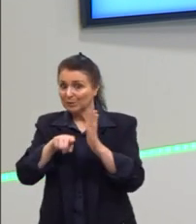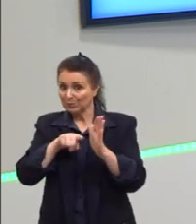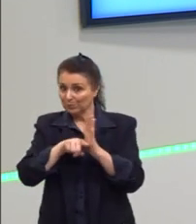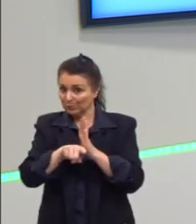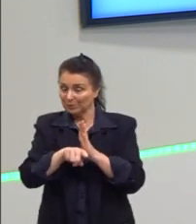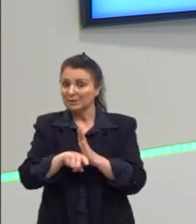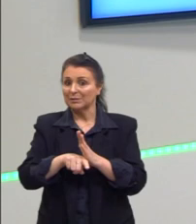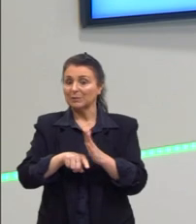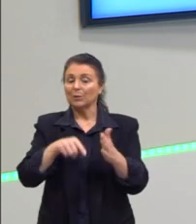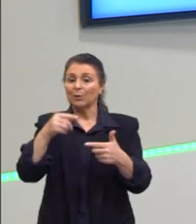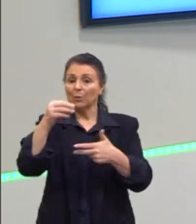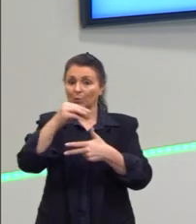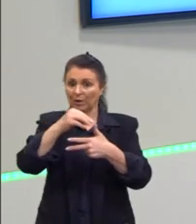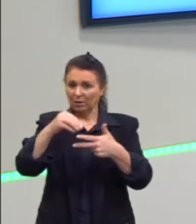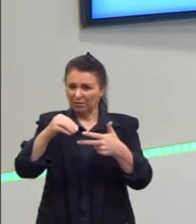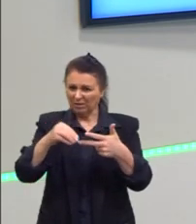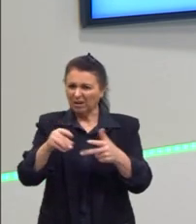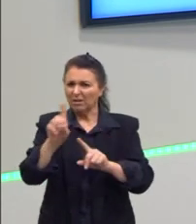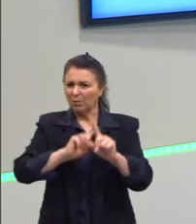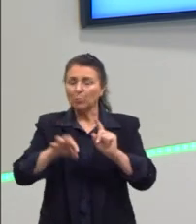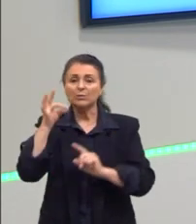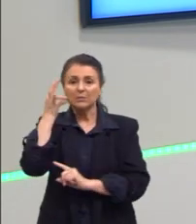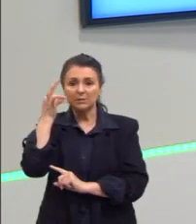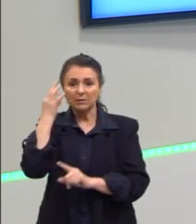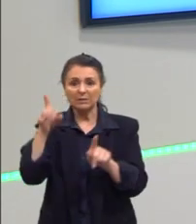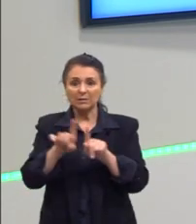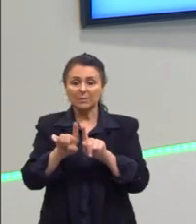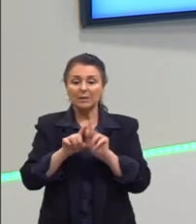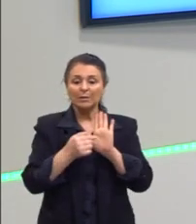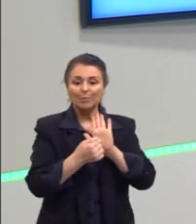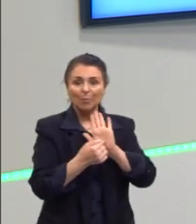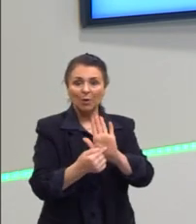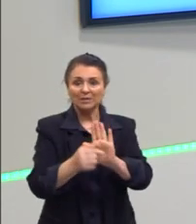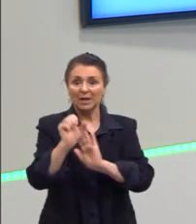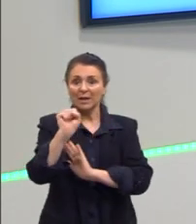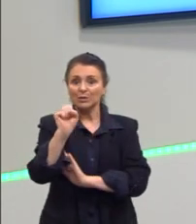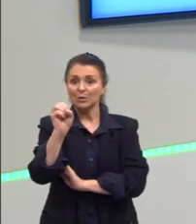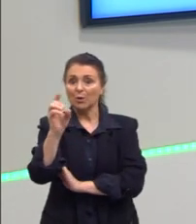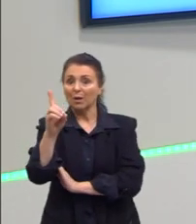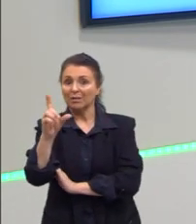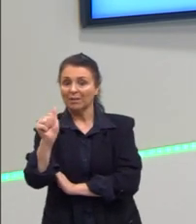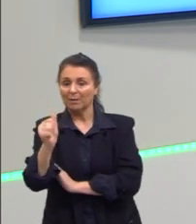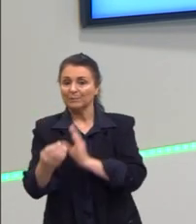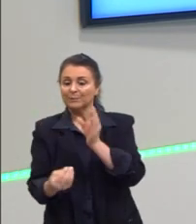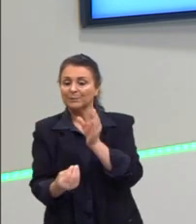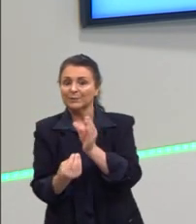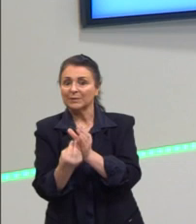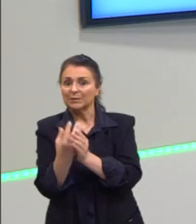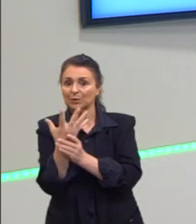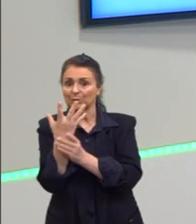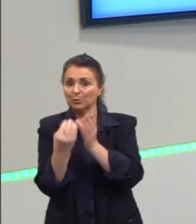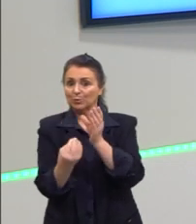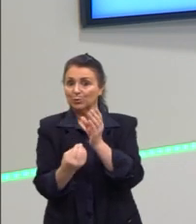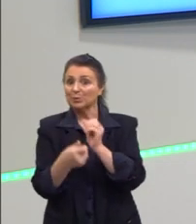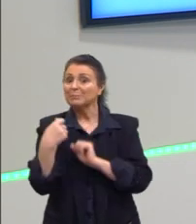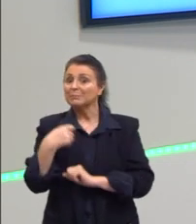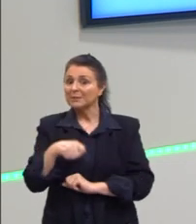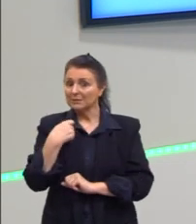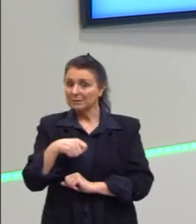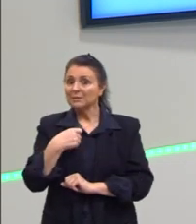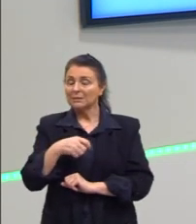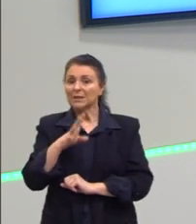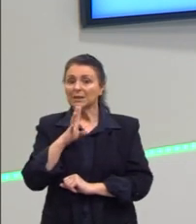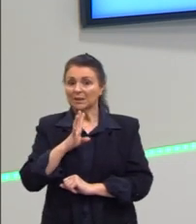do Enem ou de alguns vestibulares ele apresenta a soda como um produto que precisa ter